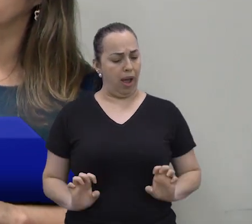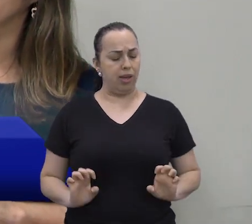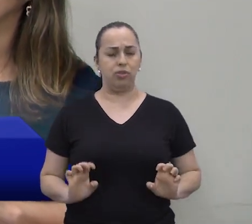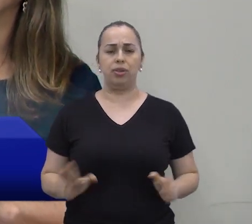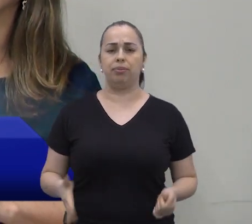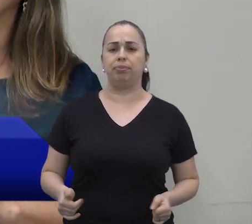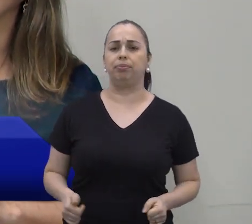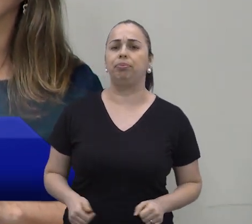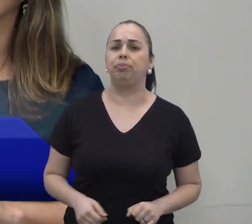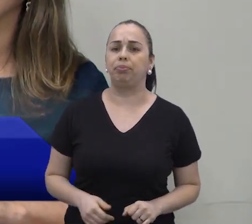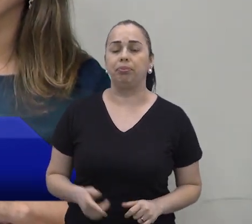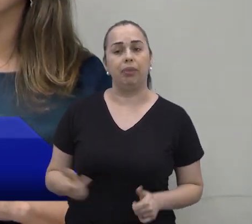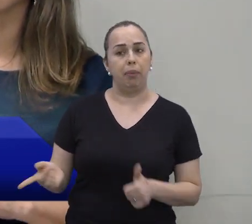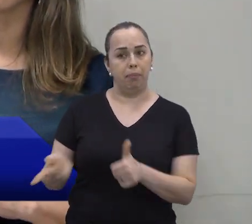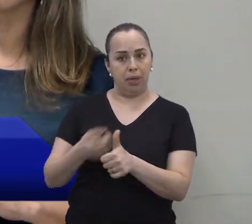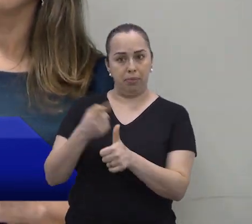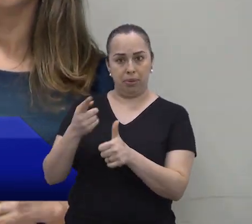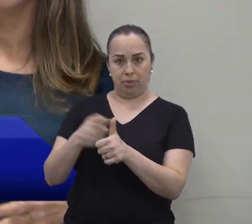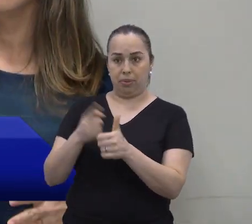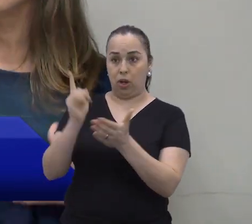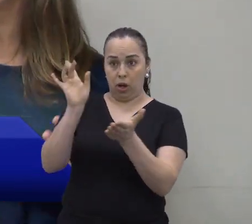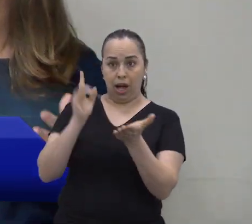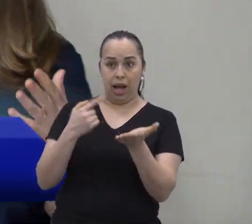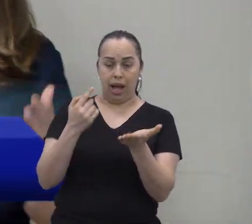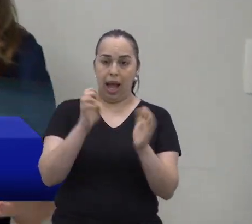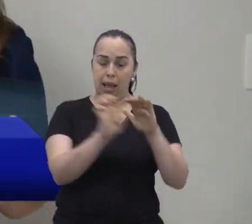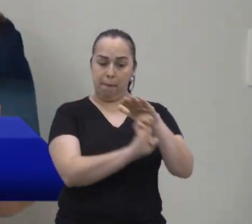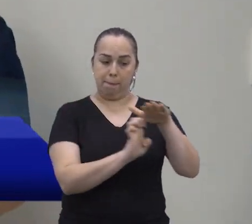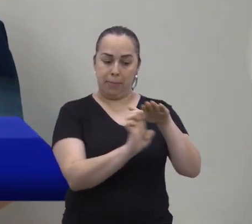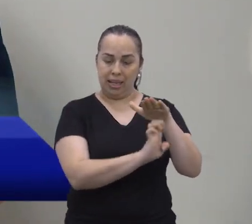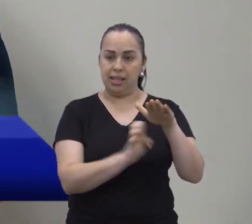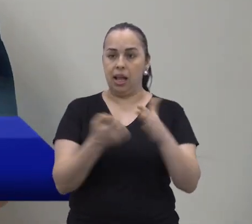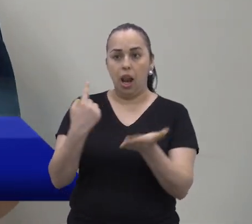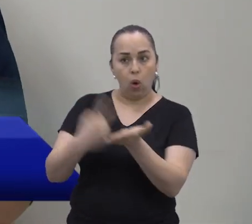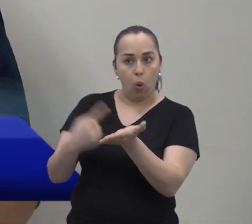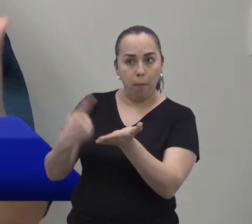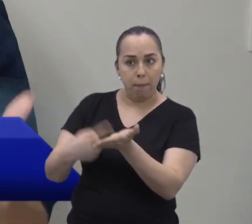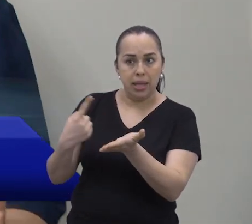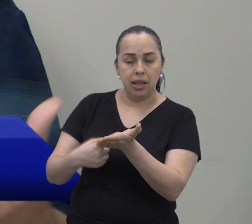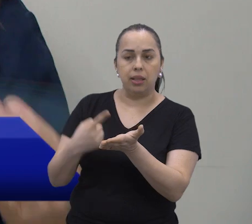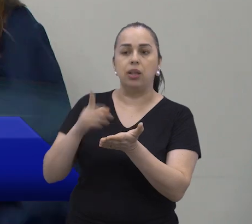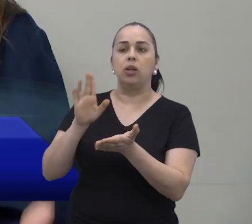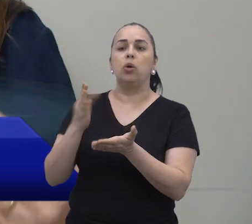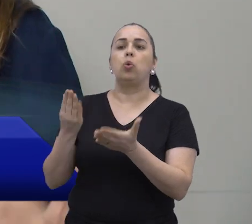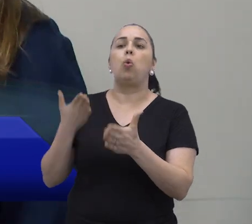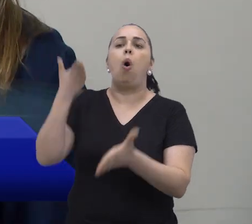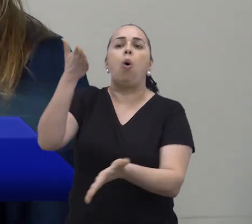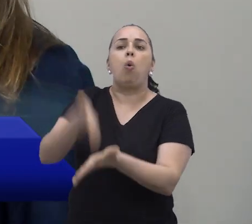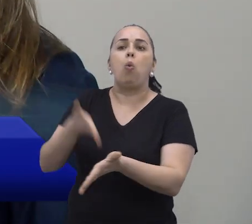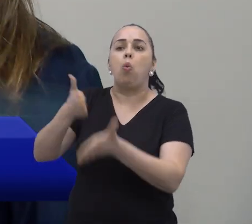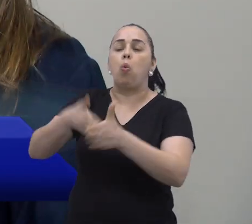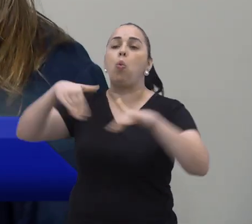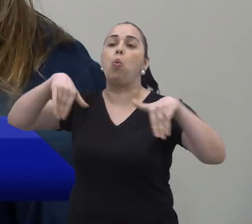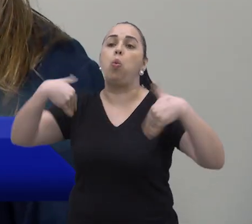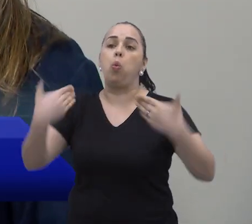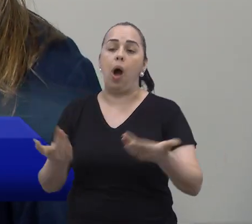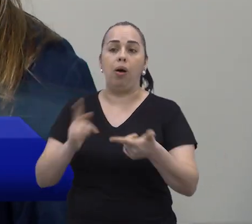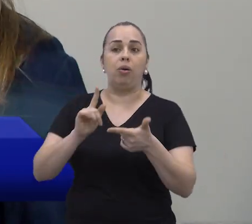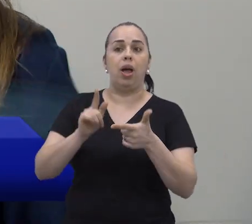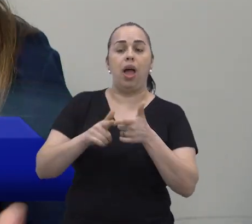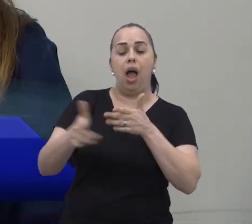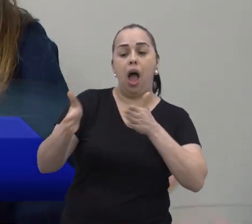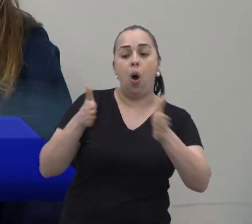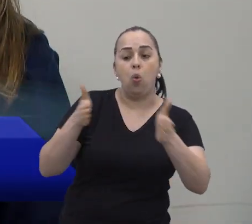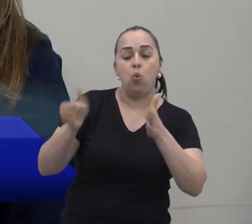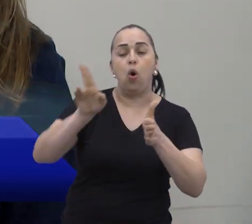certa etiqueta, né, no ambiente virtual de trabalho? Primeiro é esse combinado, né, até que limite eu posso utilizar isso dentro do meu